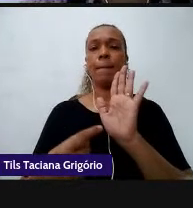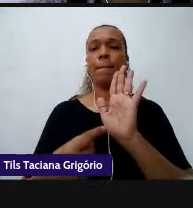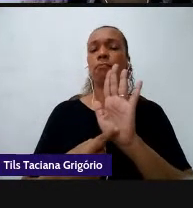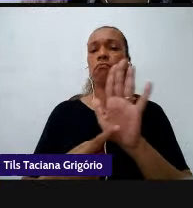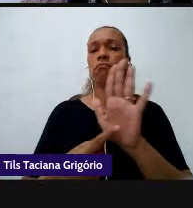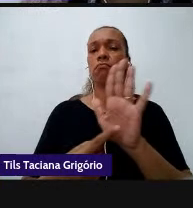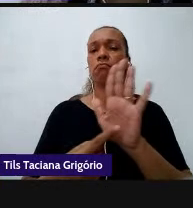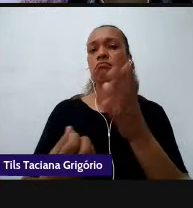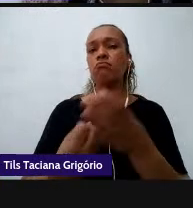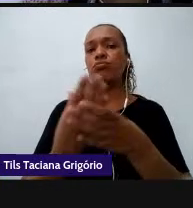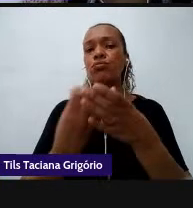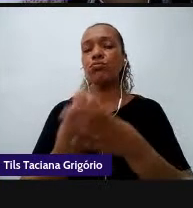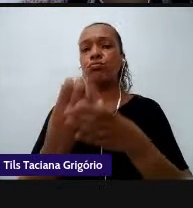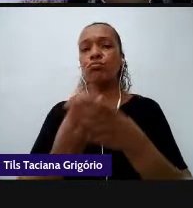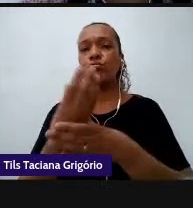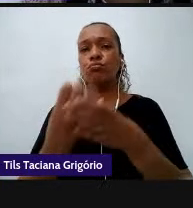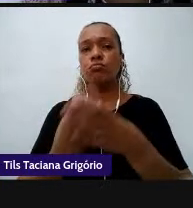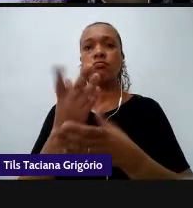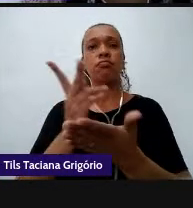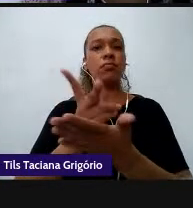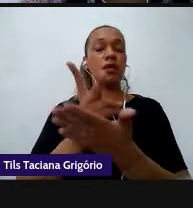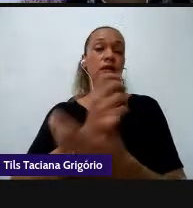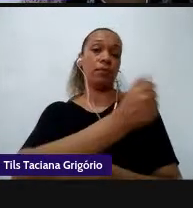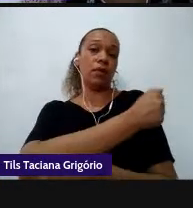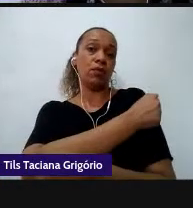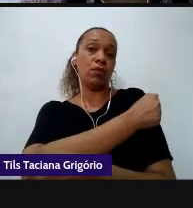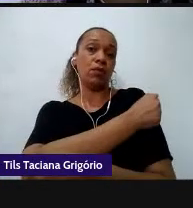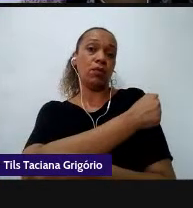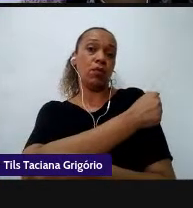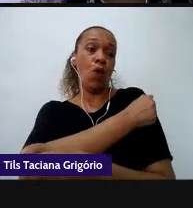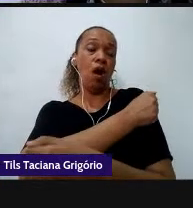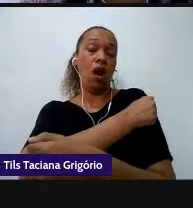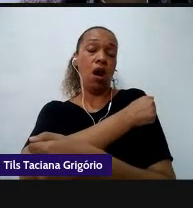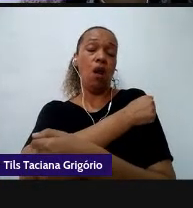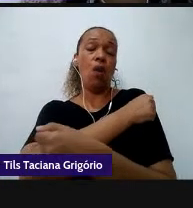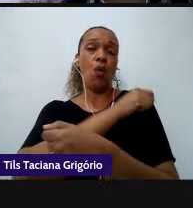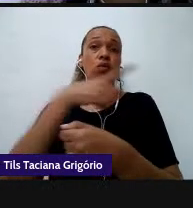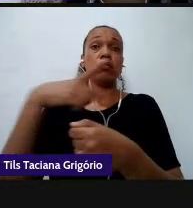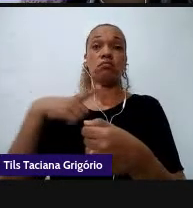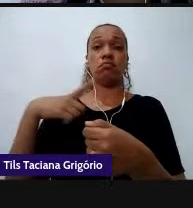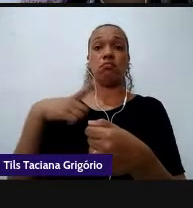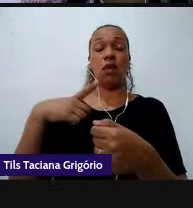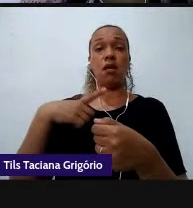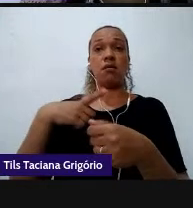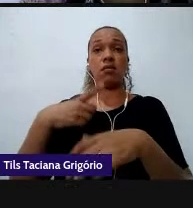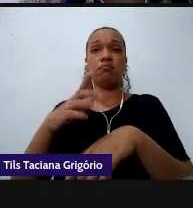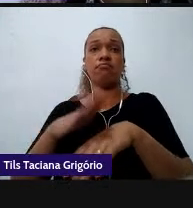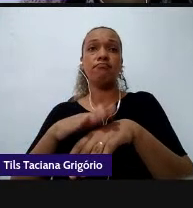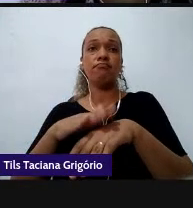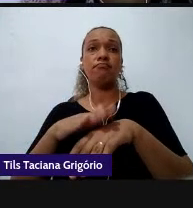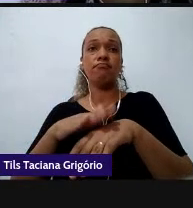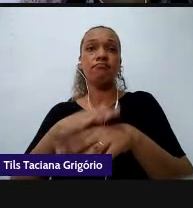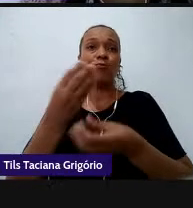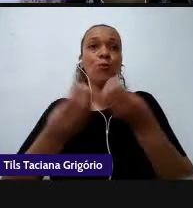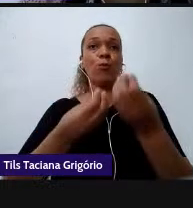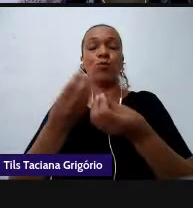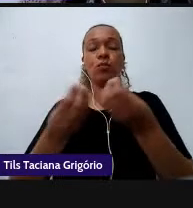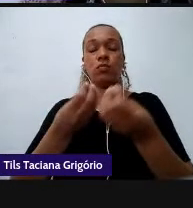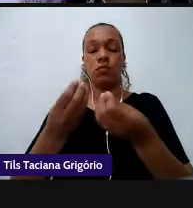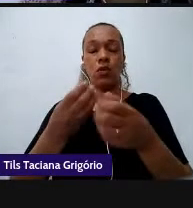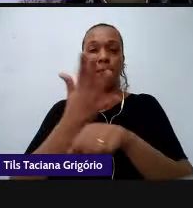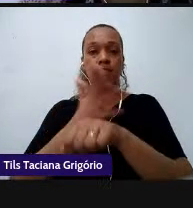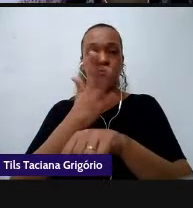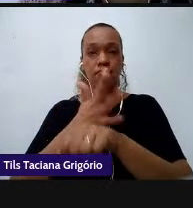sempre conduzindo o estudante para esse protagonismo o exercício desse protagonismo então a gente observa nessa